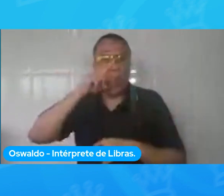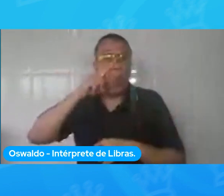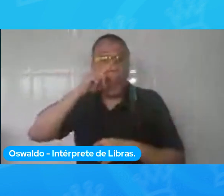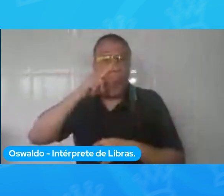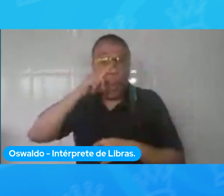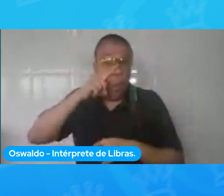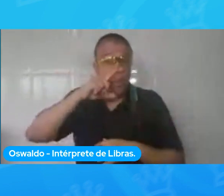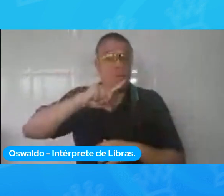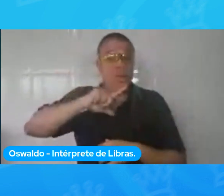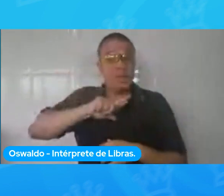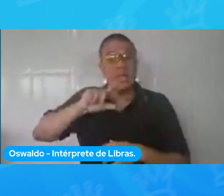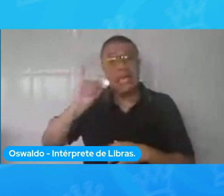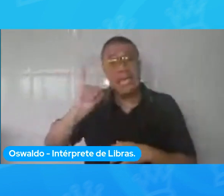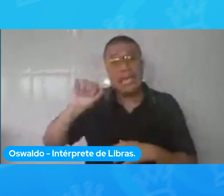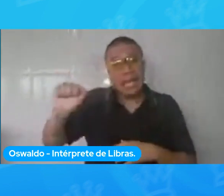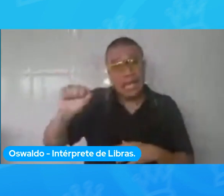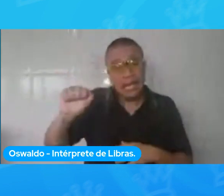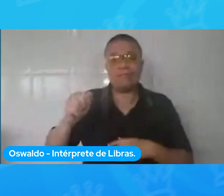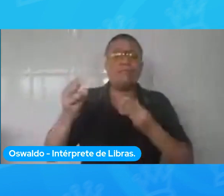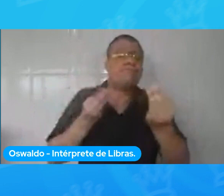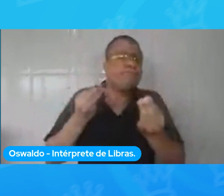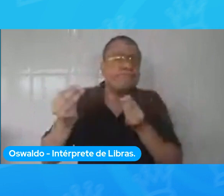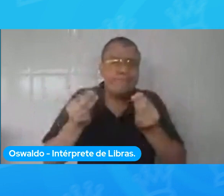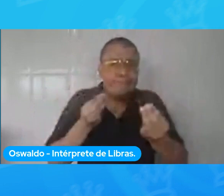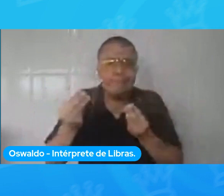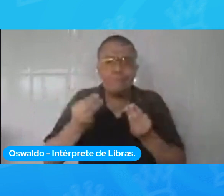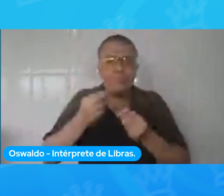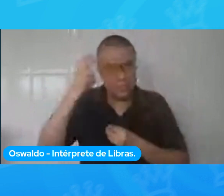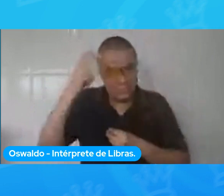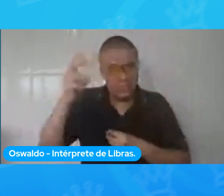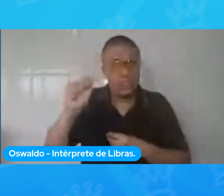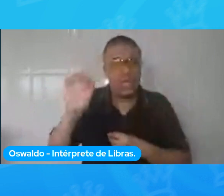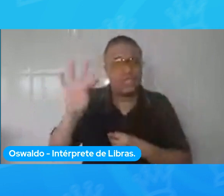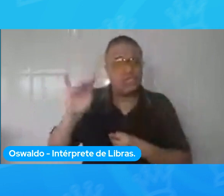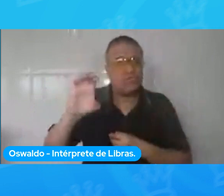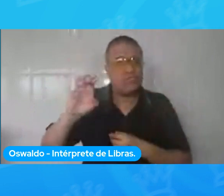trazer na eliminação desses vieses.